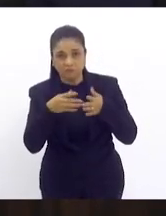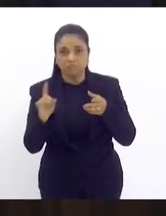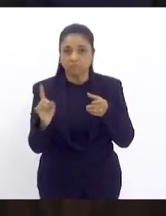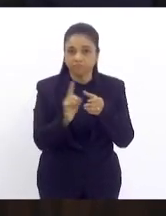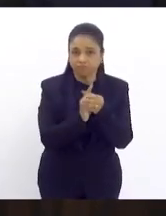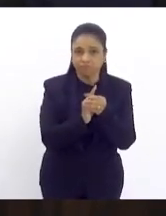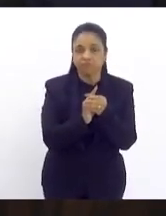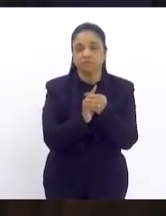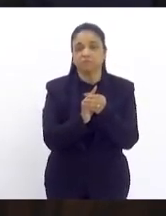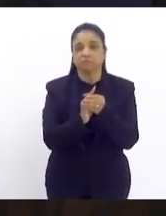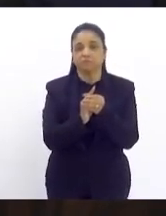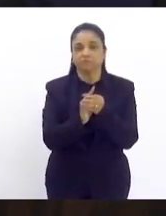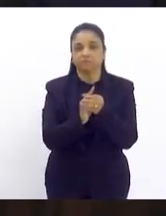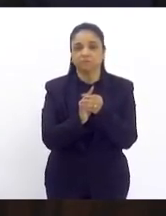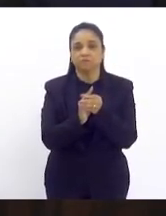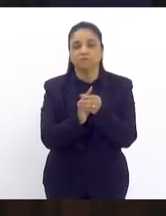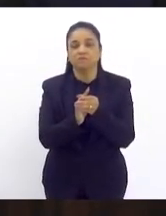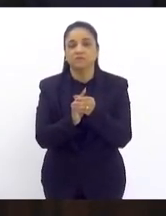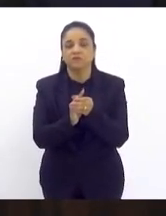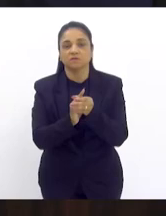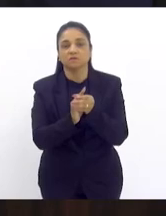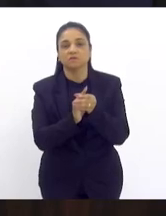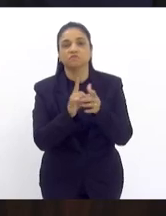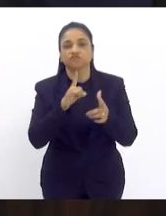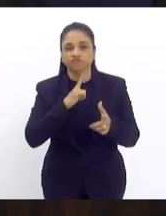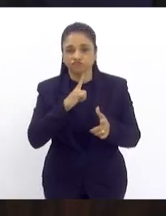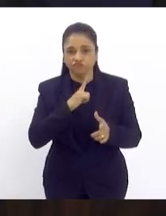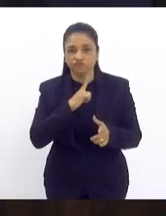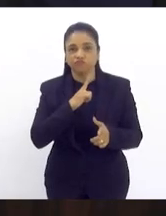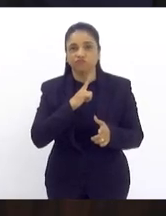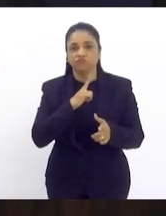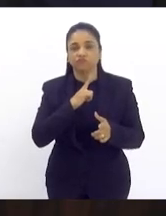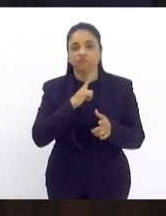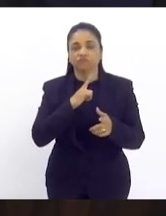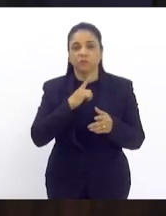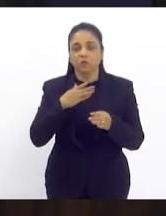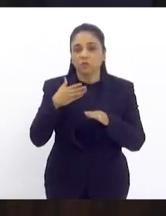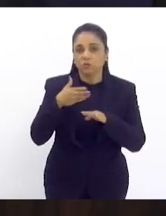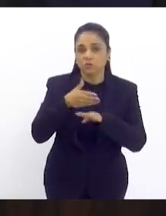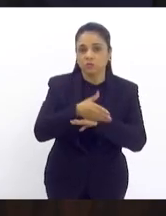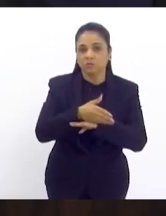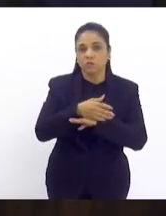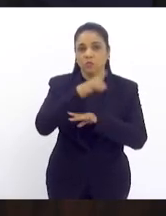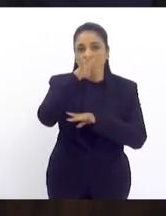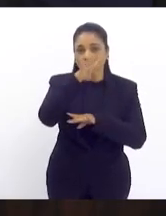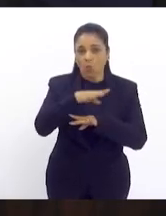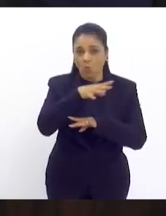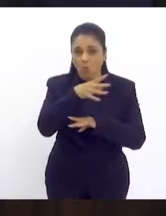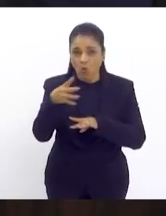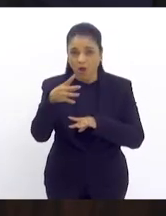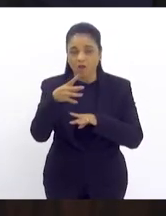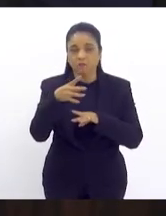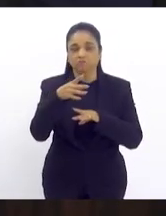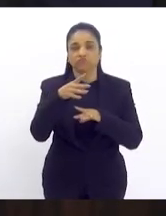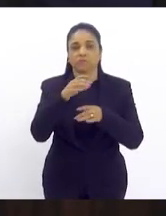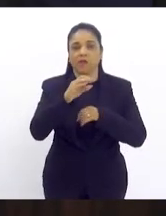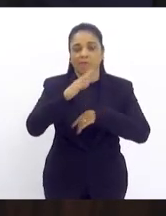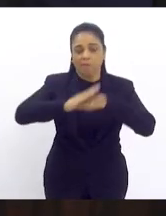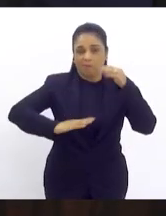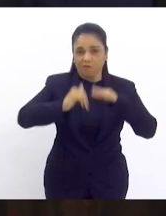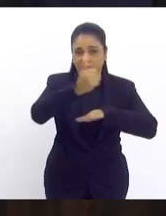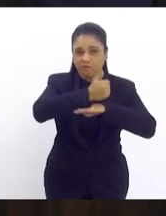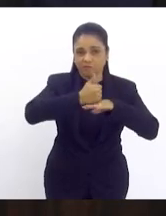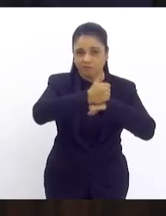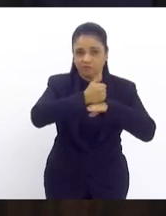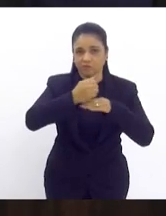em ex-ofício que tiveram ingresso no quadro de carreira do corpo de bombeiro militar